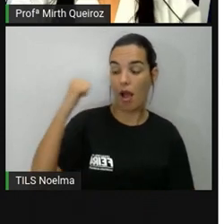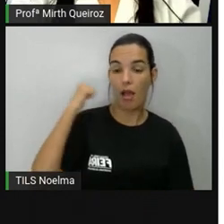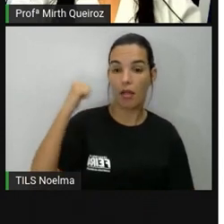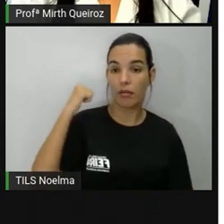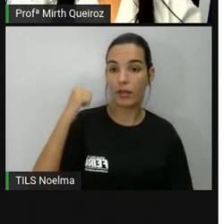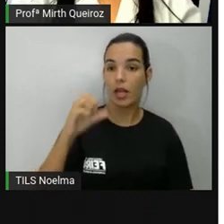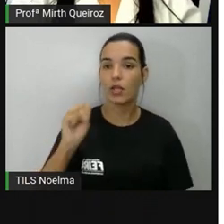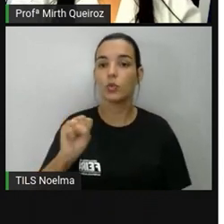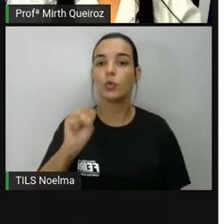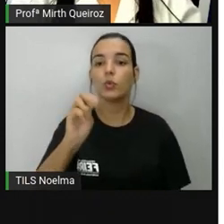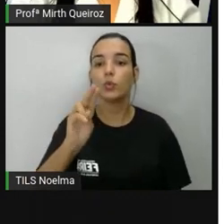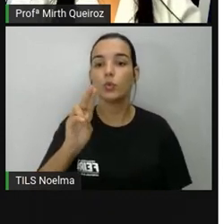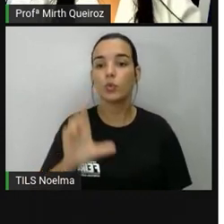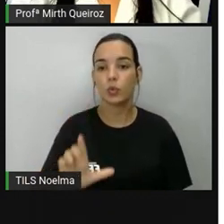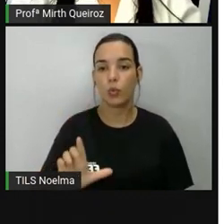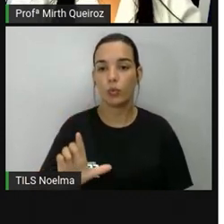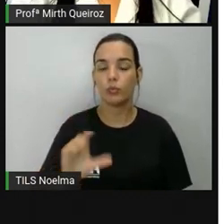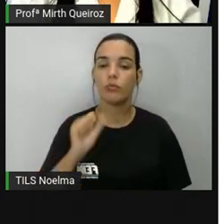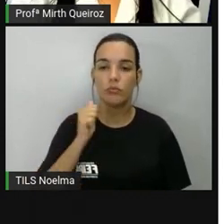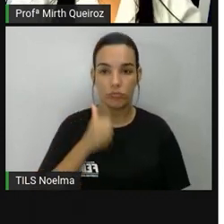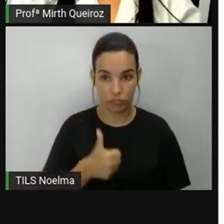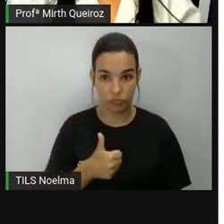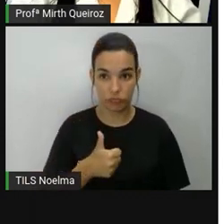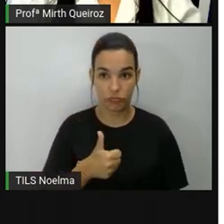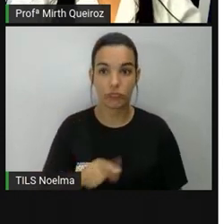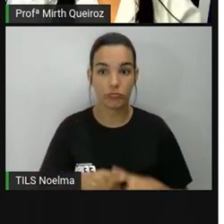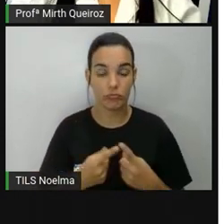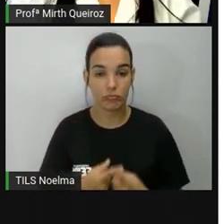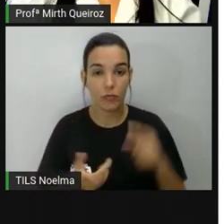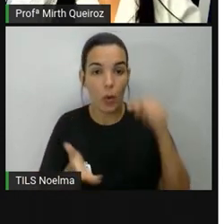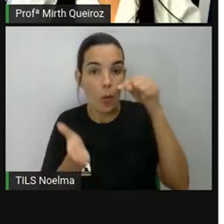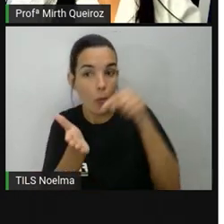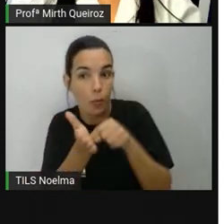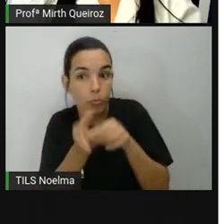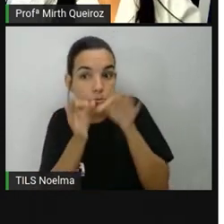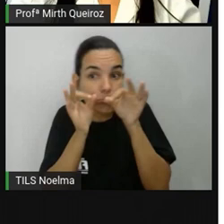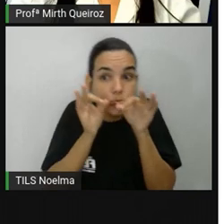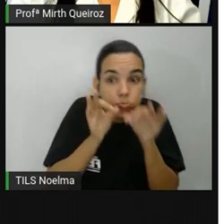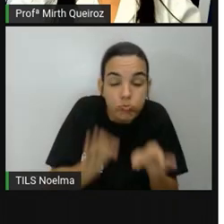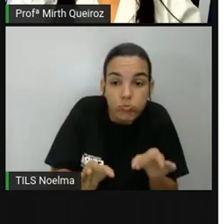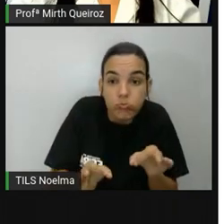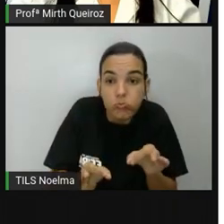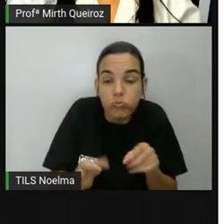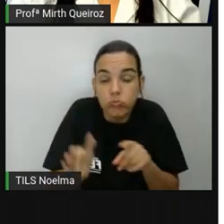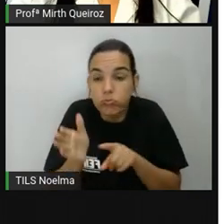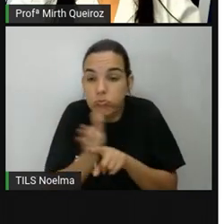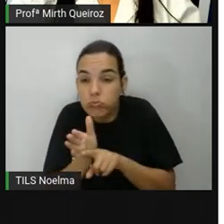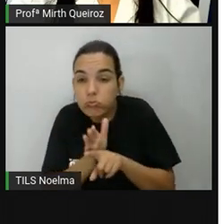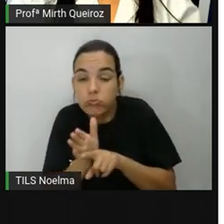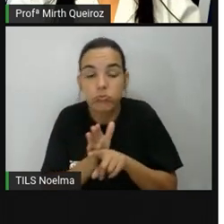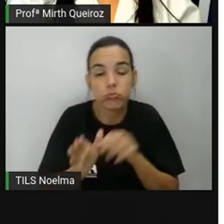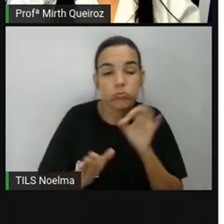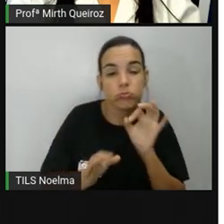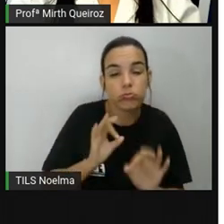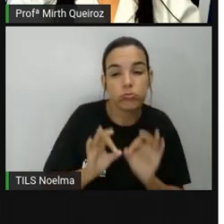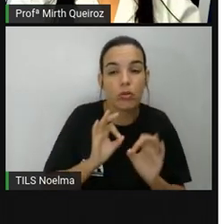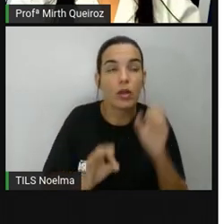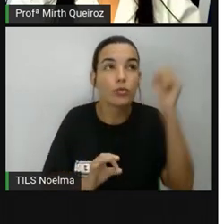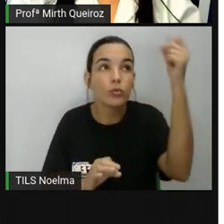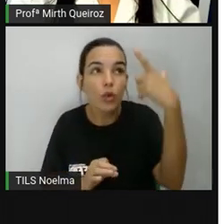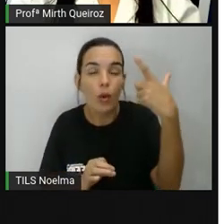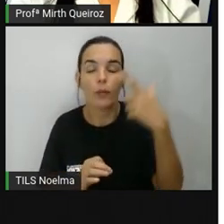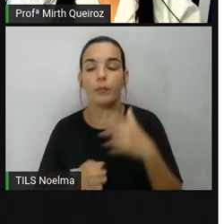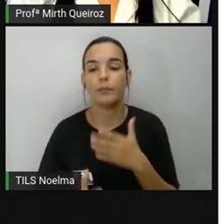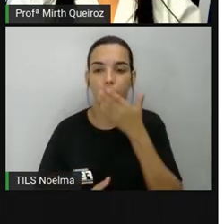será o sul. Então, temos aí como referência a posição do sol para poder identificar os pontos